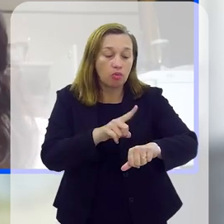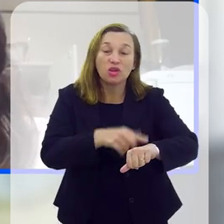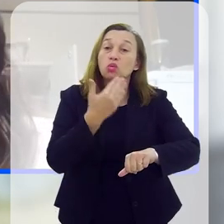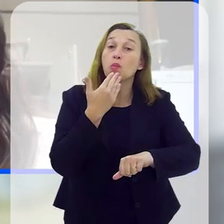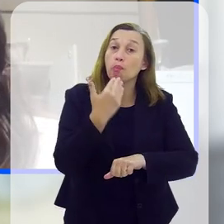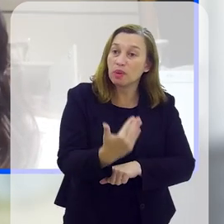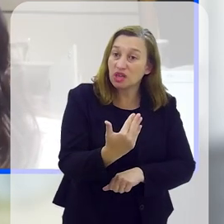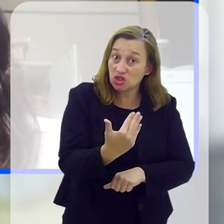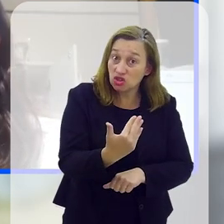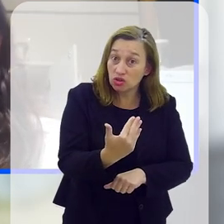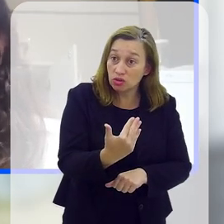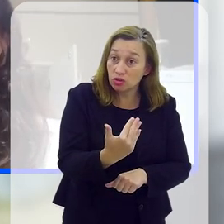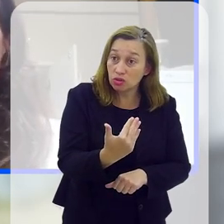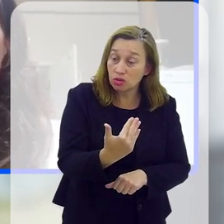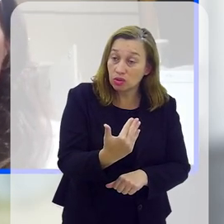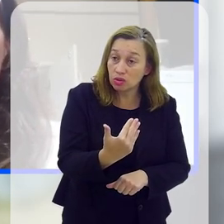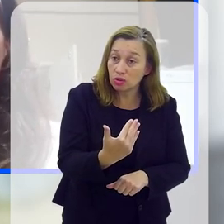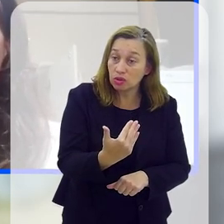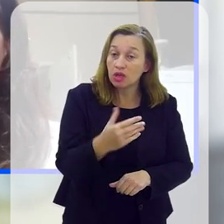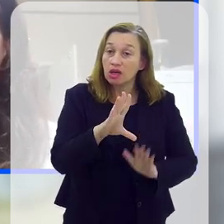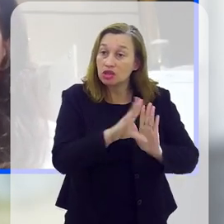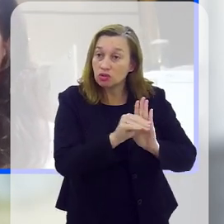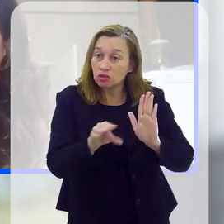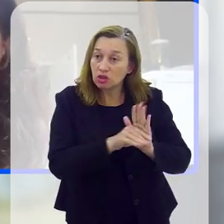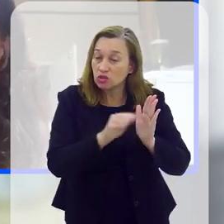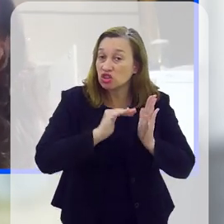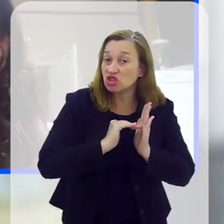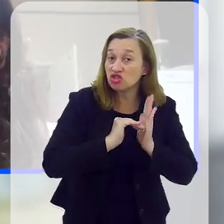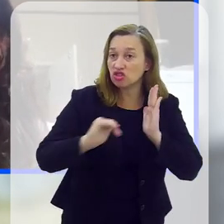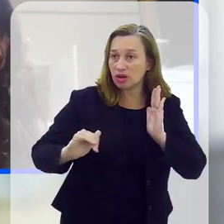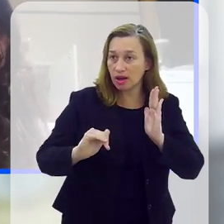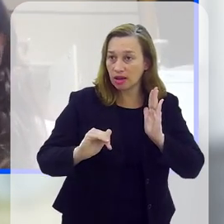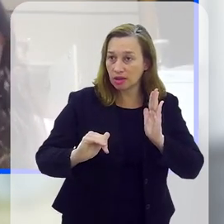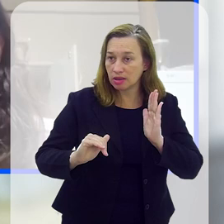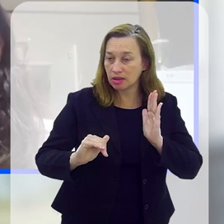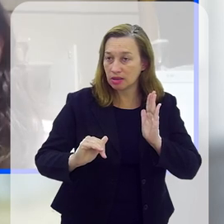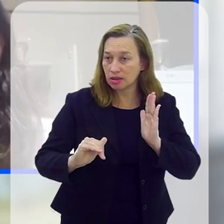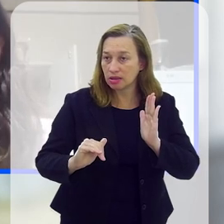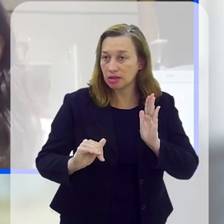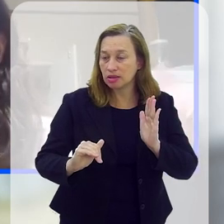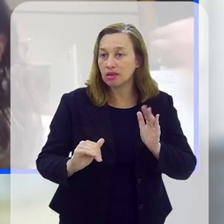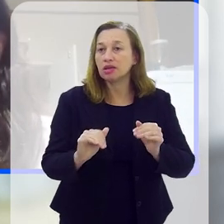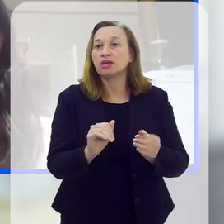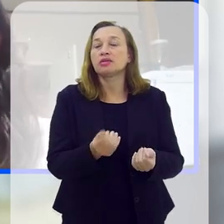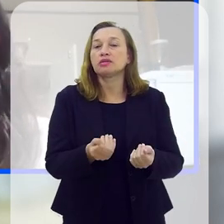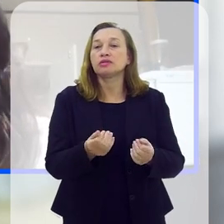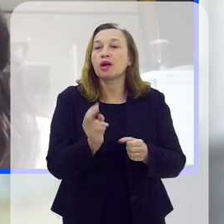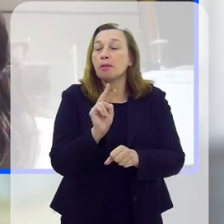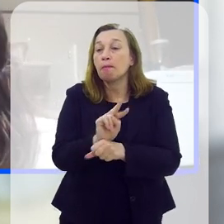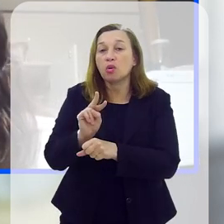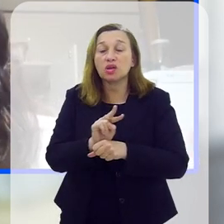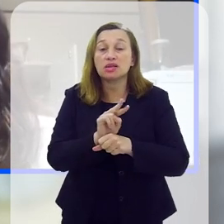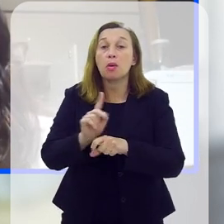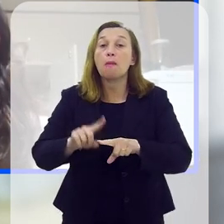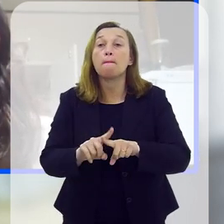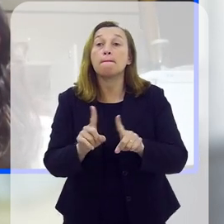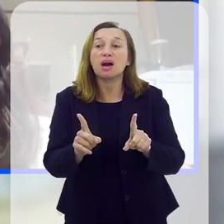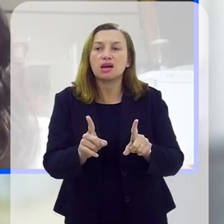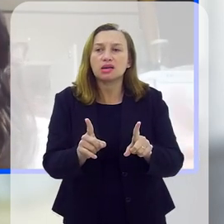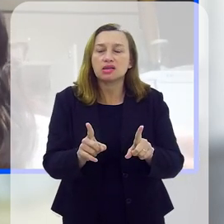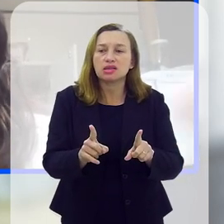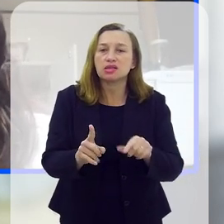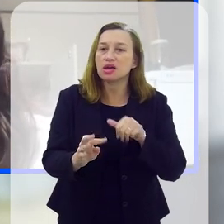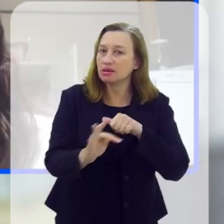hora do pedido de que esse conteúdo seja retirado, para que se faça as devidas de preservações, mas